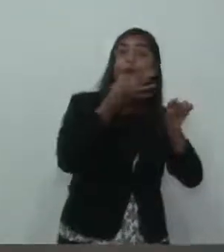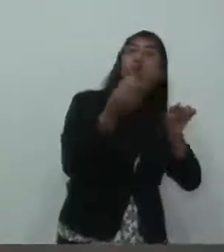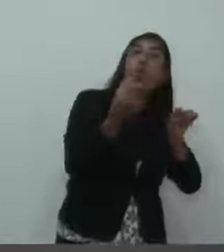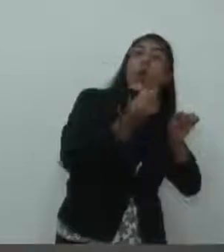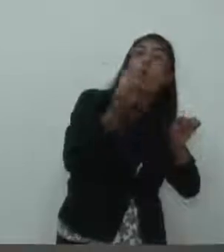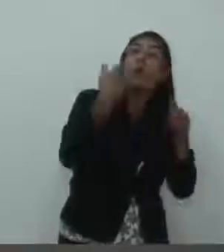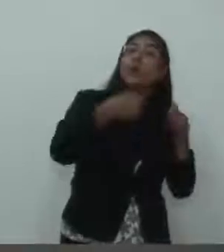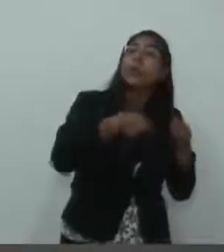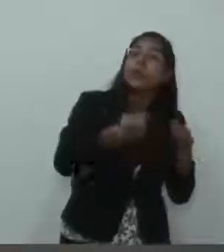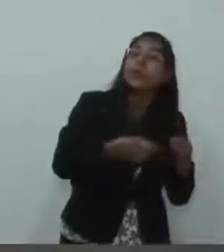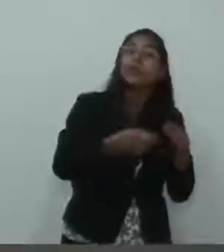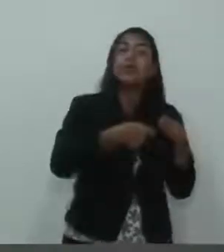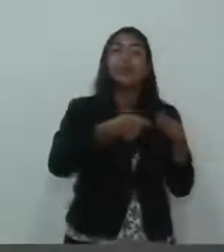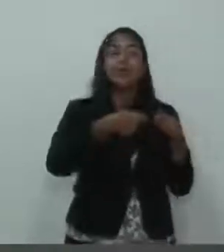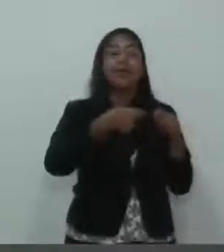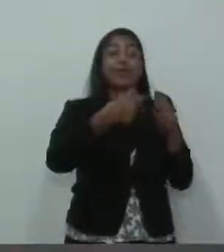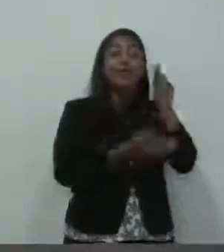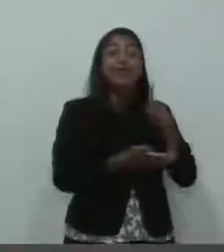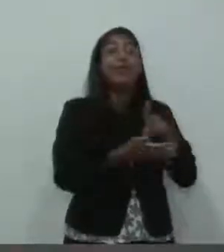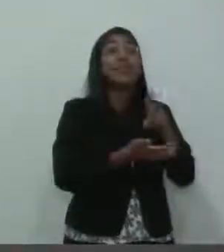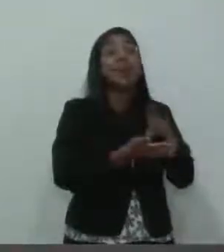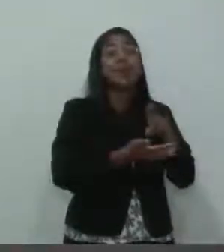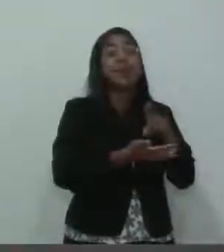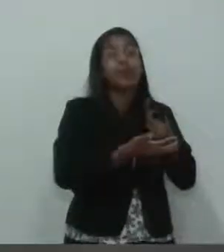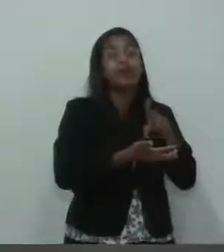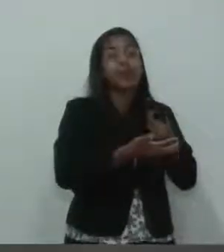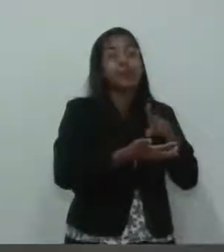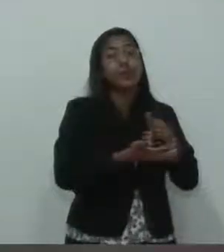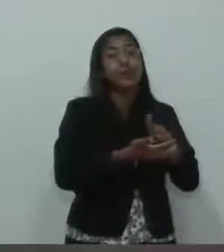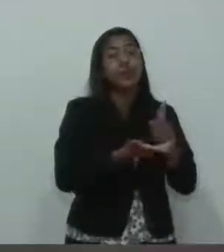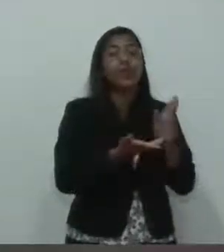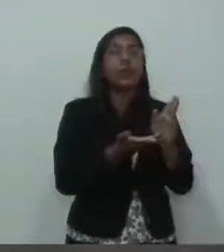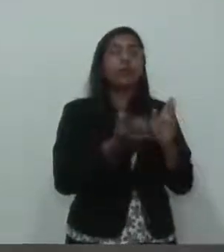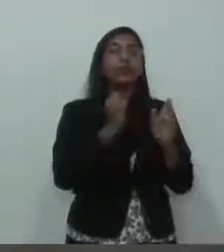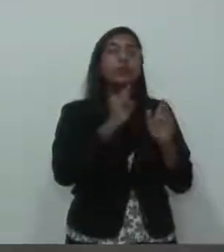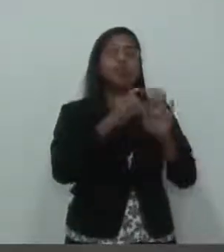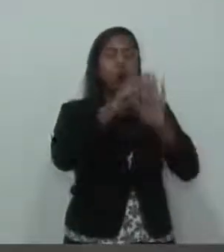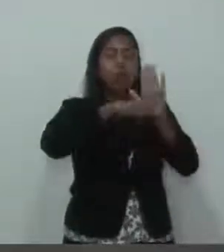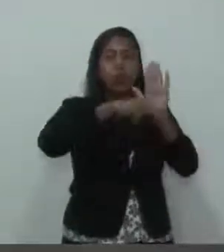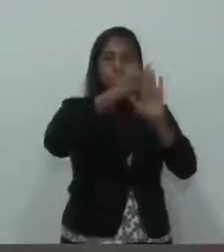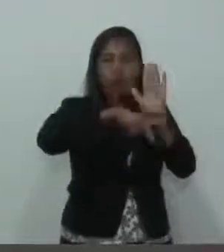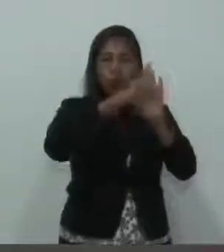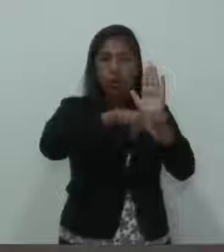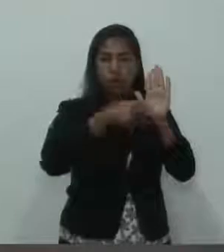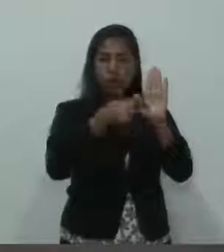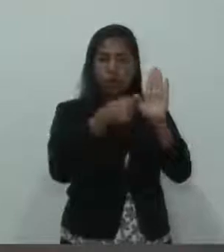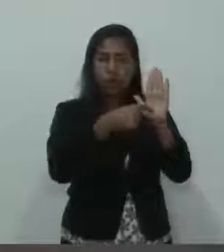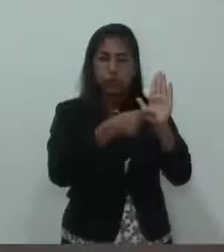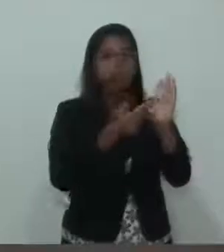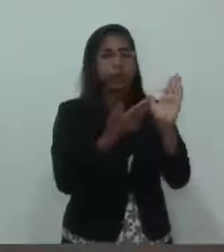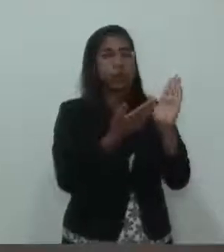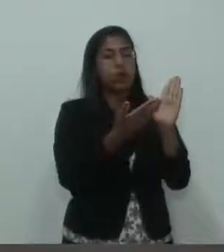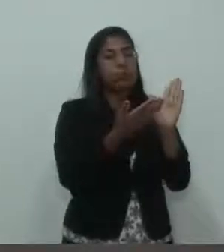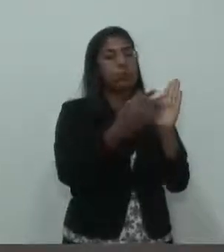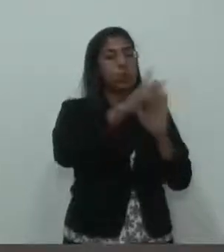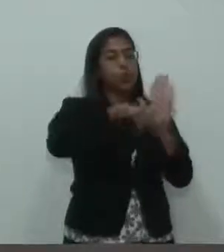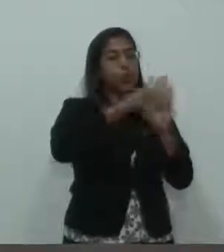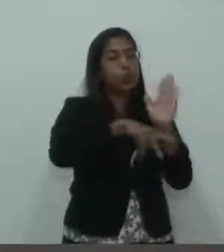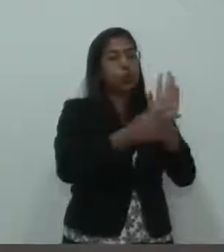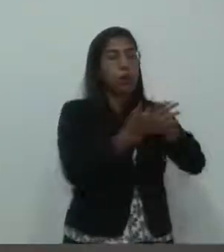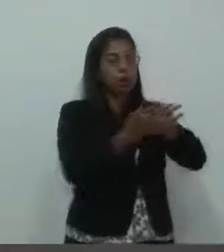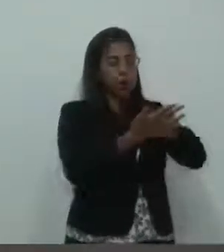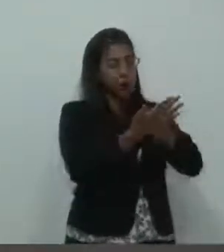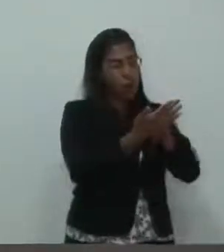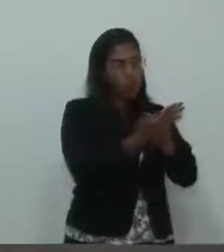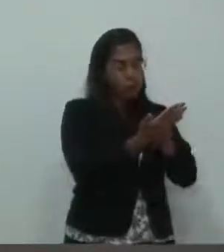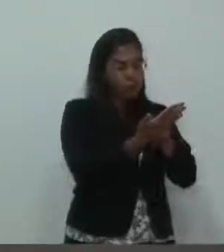Se existe algum projeto em discussão, leia-o, entenda-o, e daí você forma a sua opinião. Formar opinião a disseram